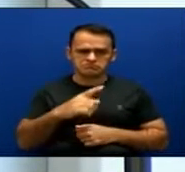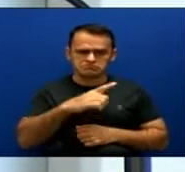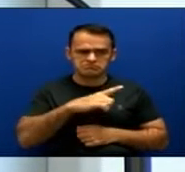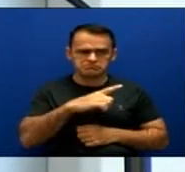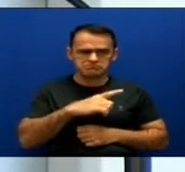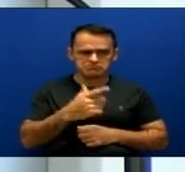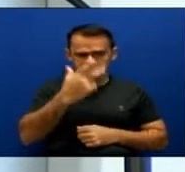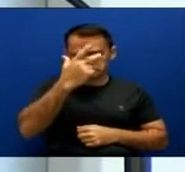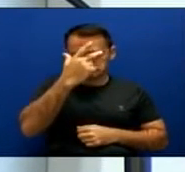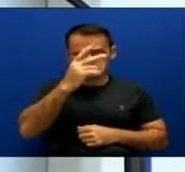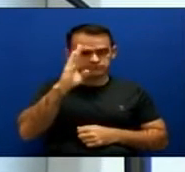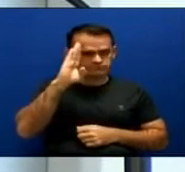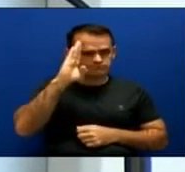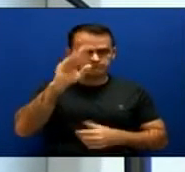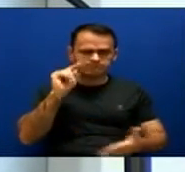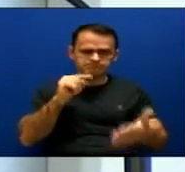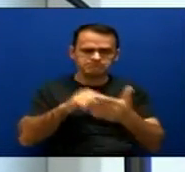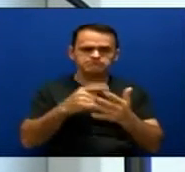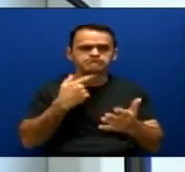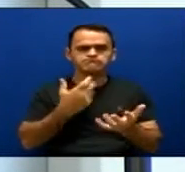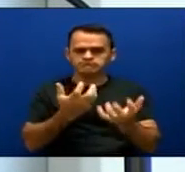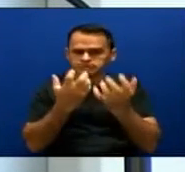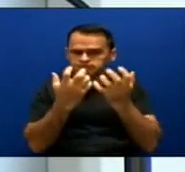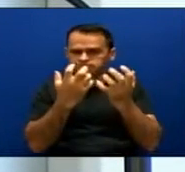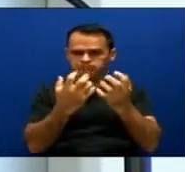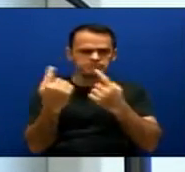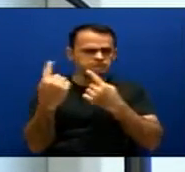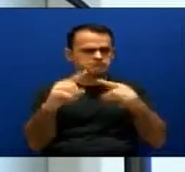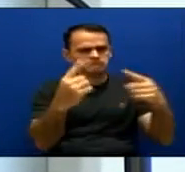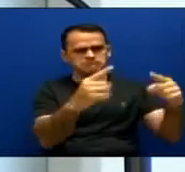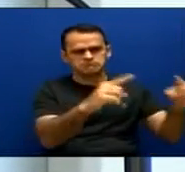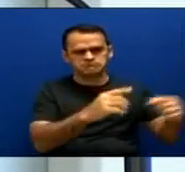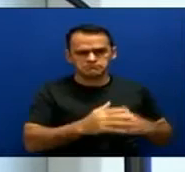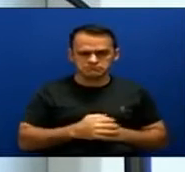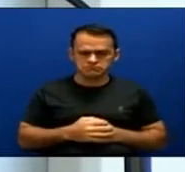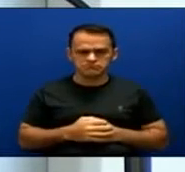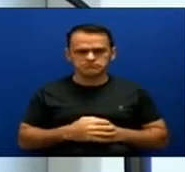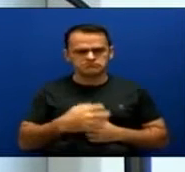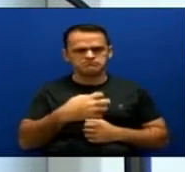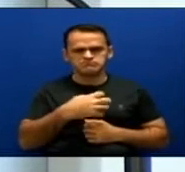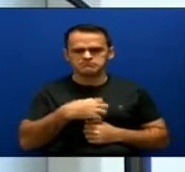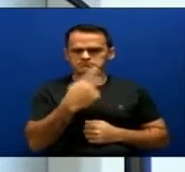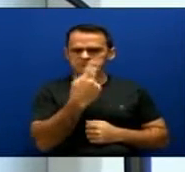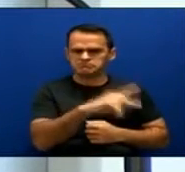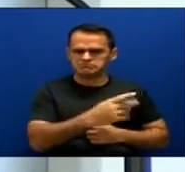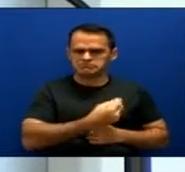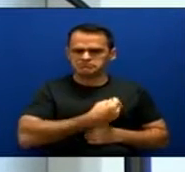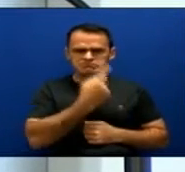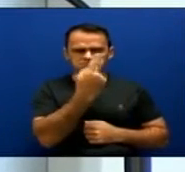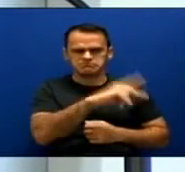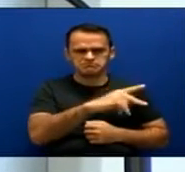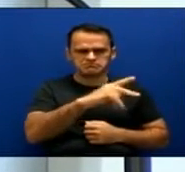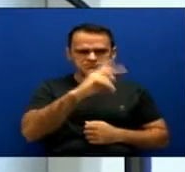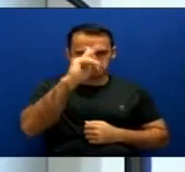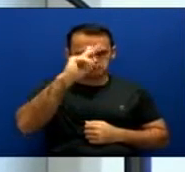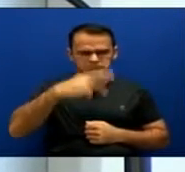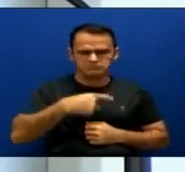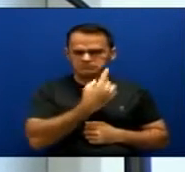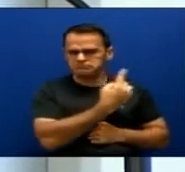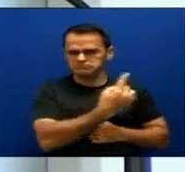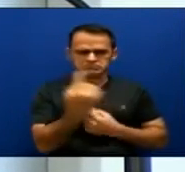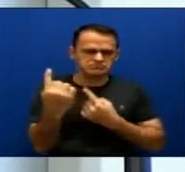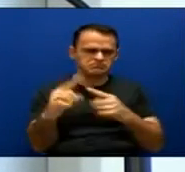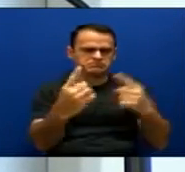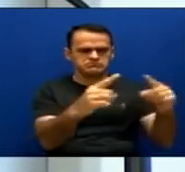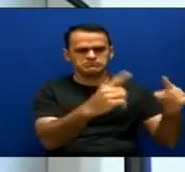em acordo com objetivos lesivos a serem atingidos pertinentes a fórum íntimo e a vida pessoal de cada uma das vítimas.